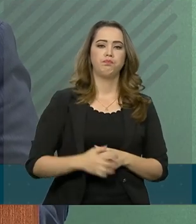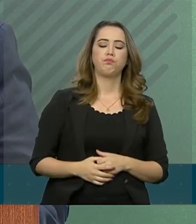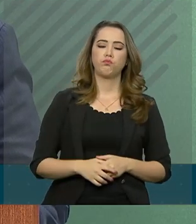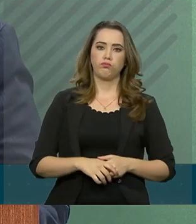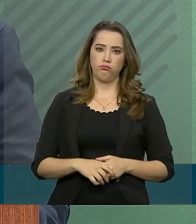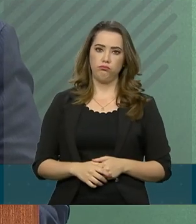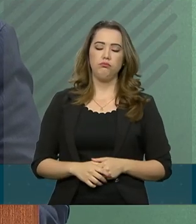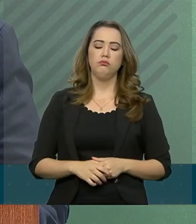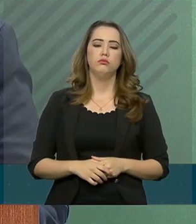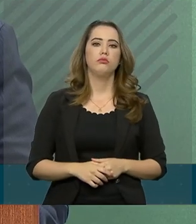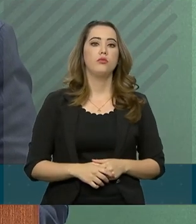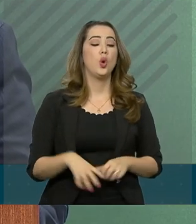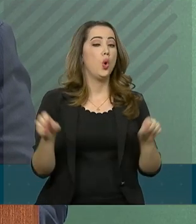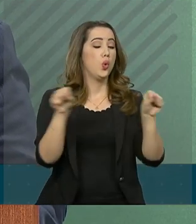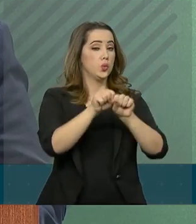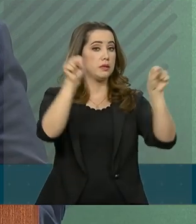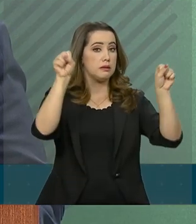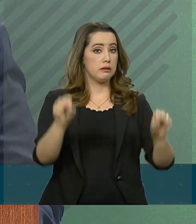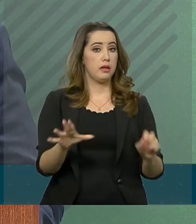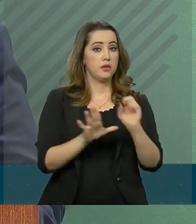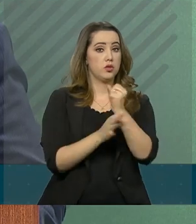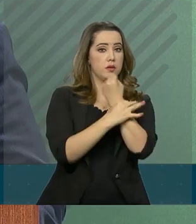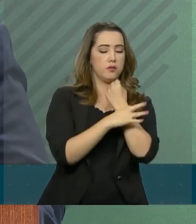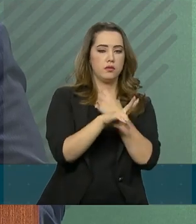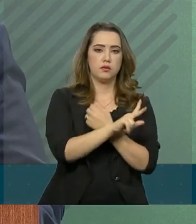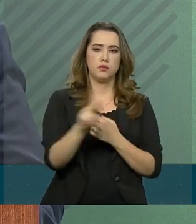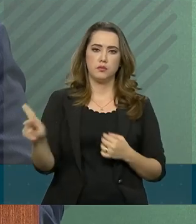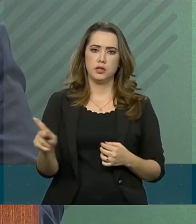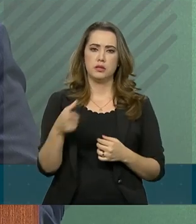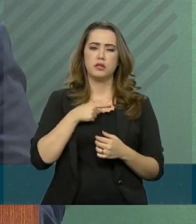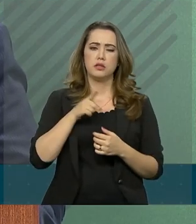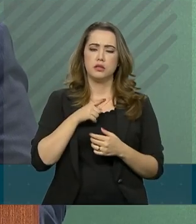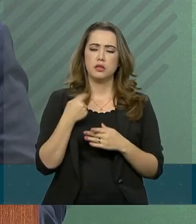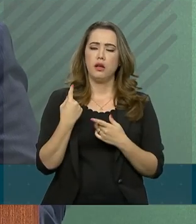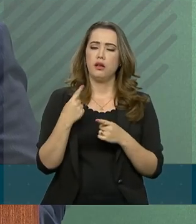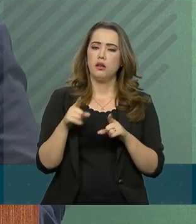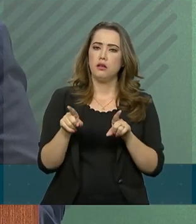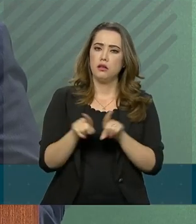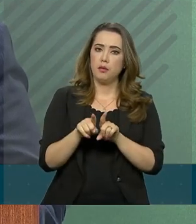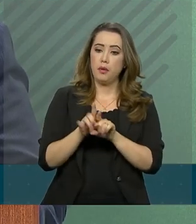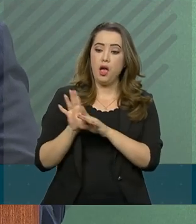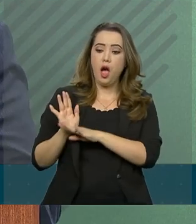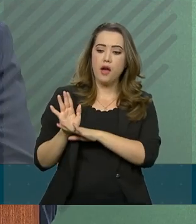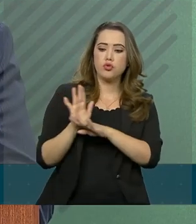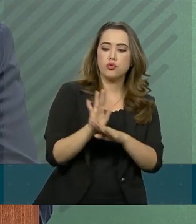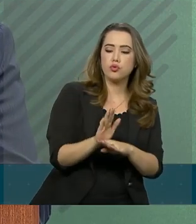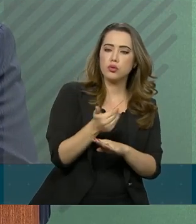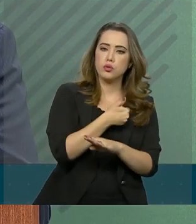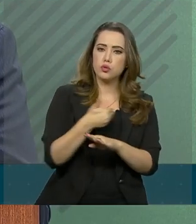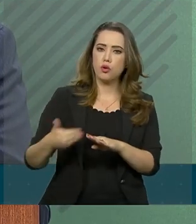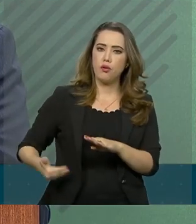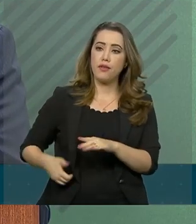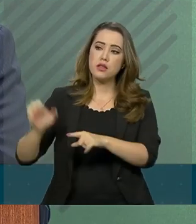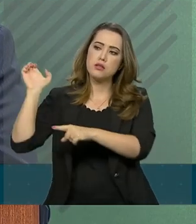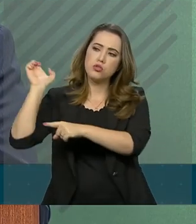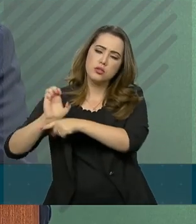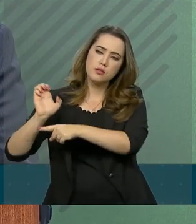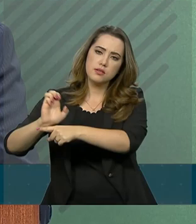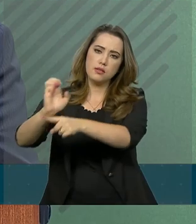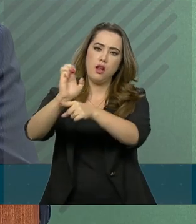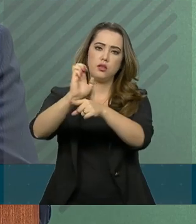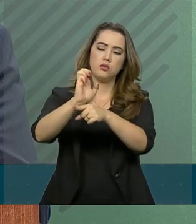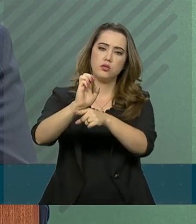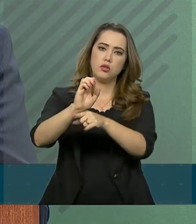estabelecimento do sistema de segurança presidencial, contar-se-á com o apoio dos governos estaduais